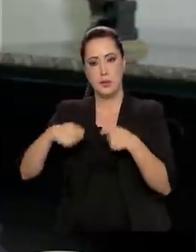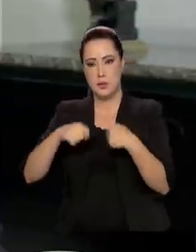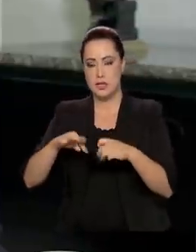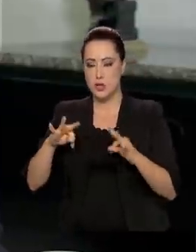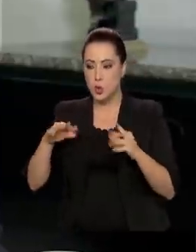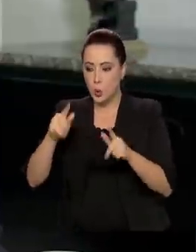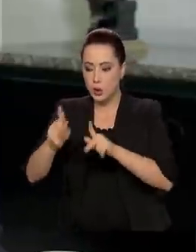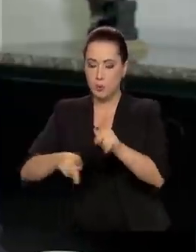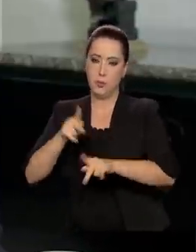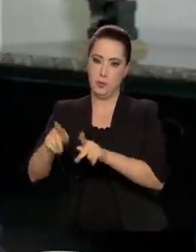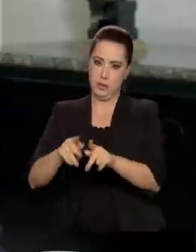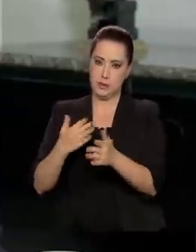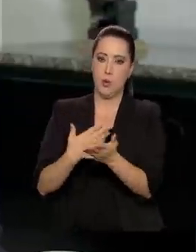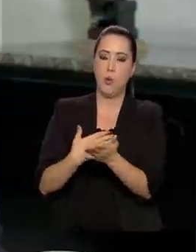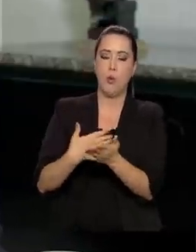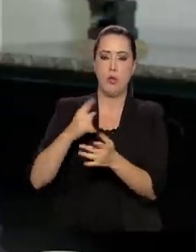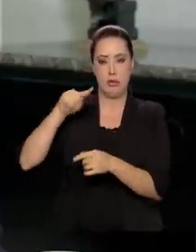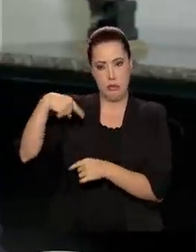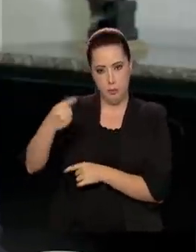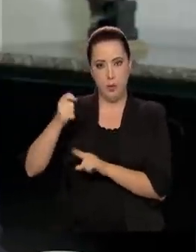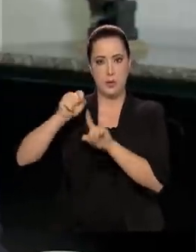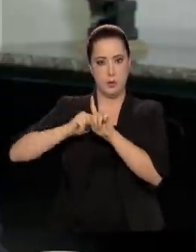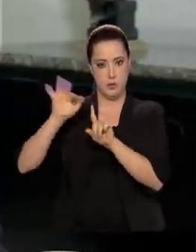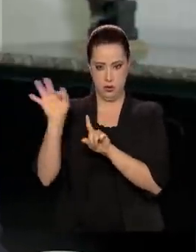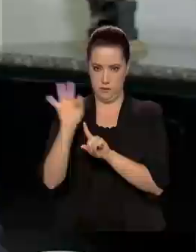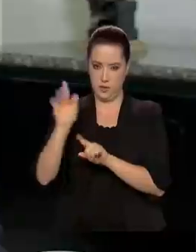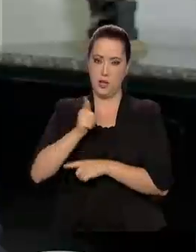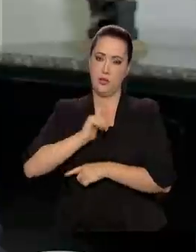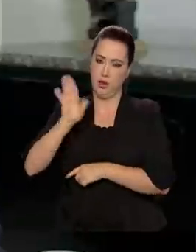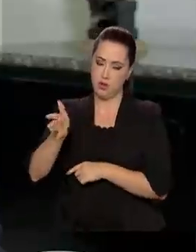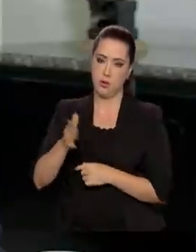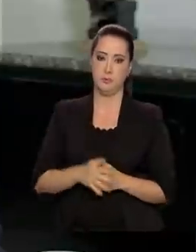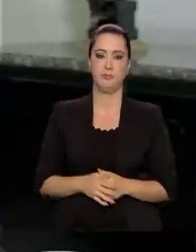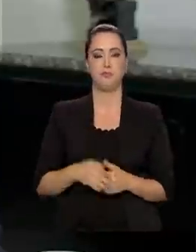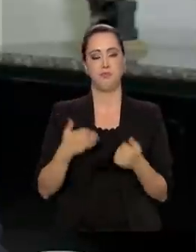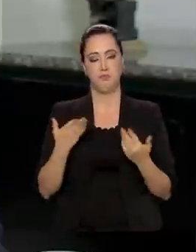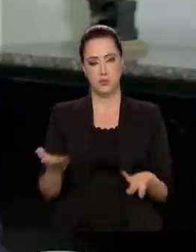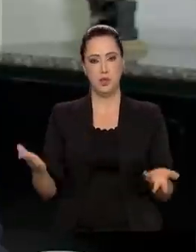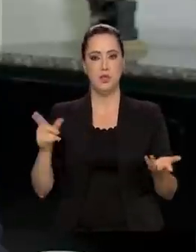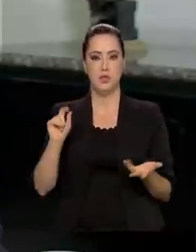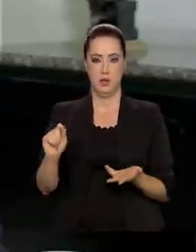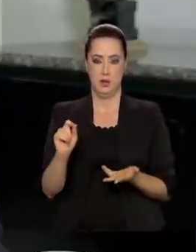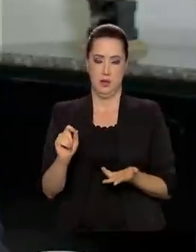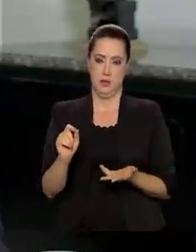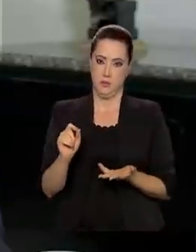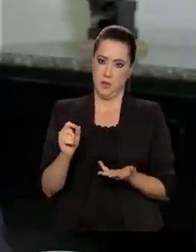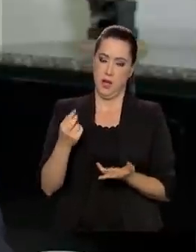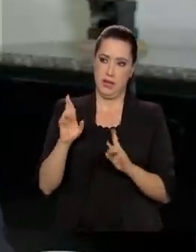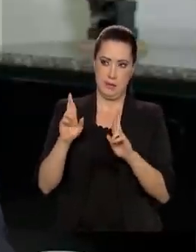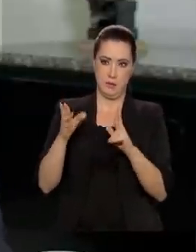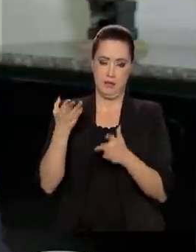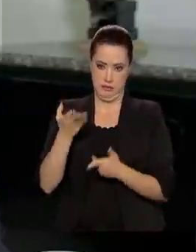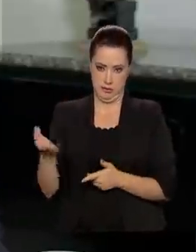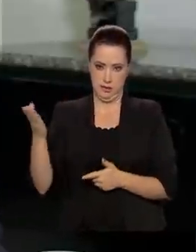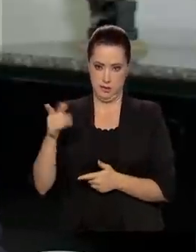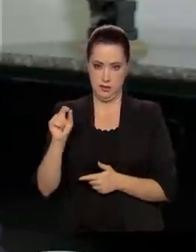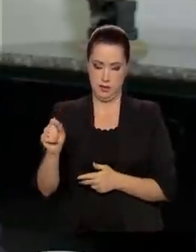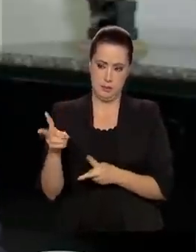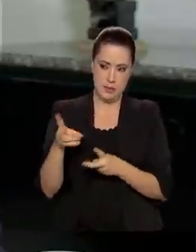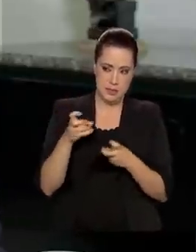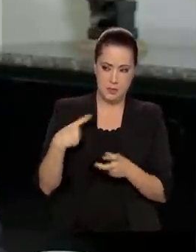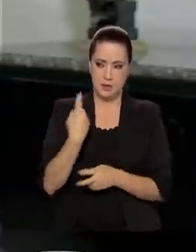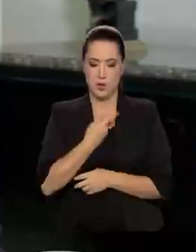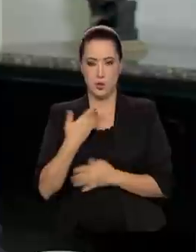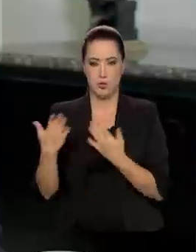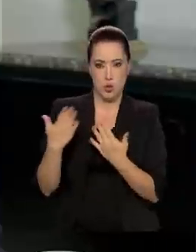massa, a partir de fevereiro, então os números são esses, as previsões são essas, aliás,